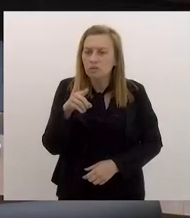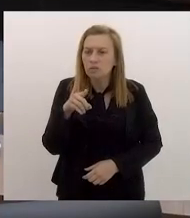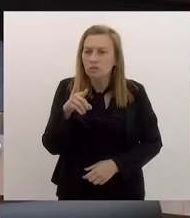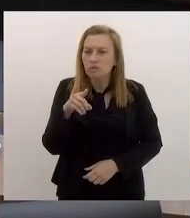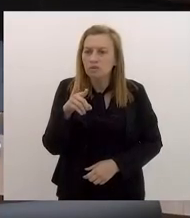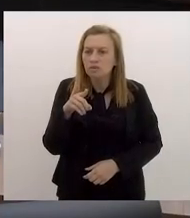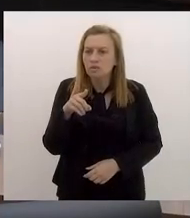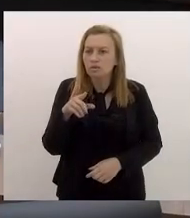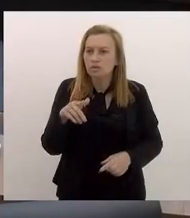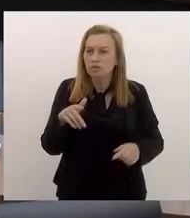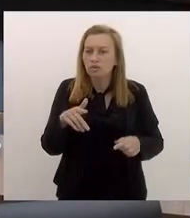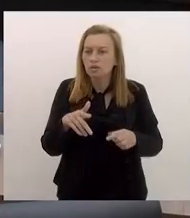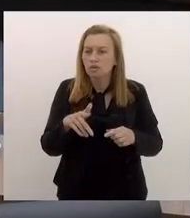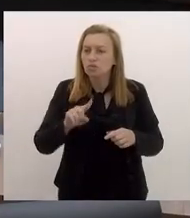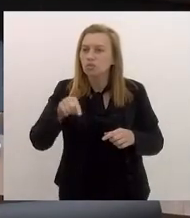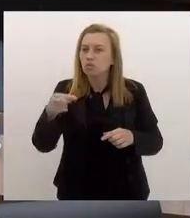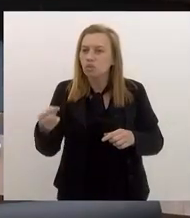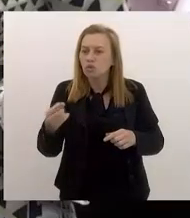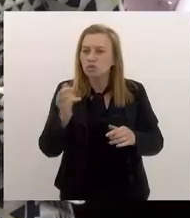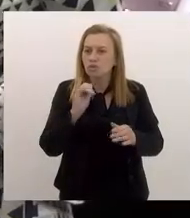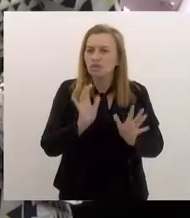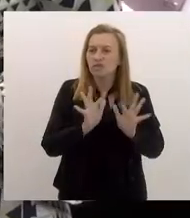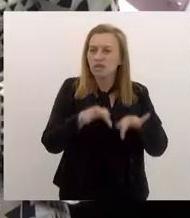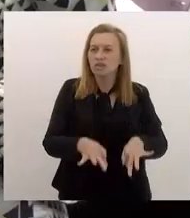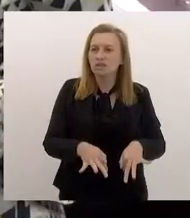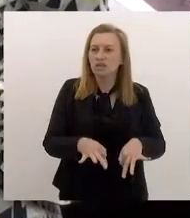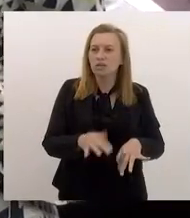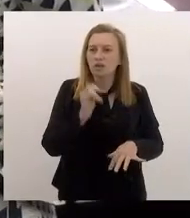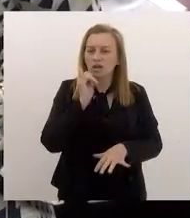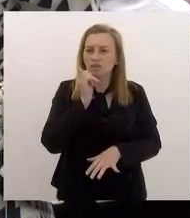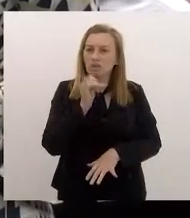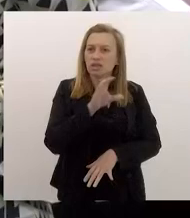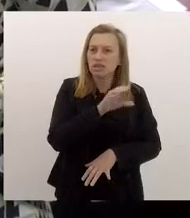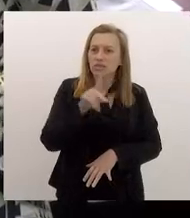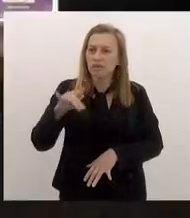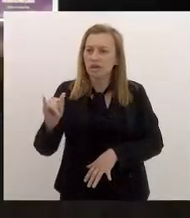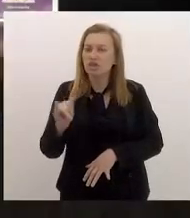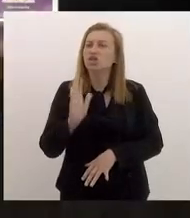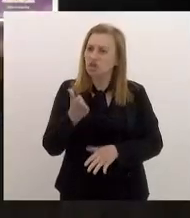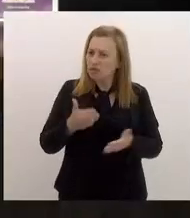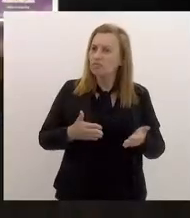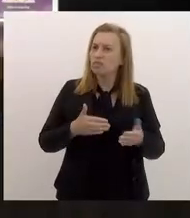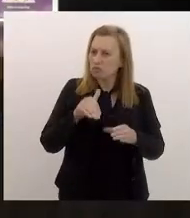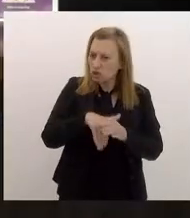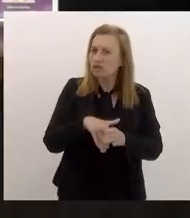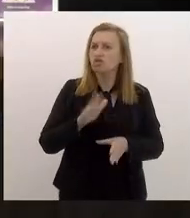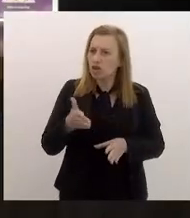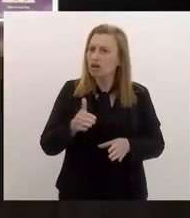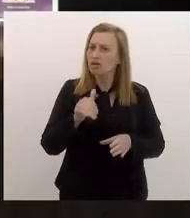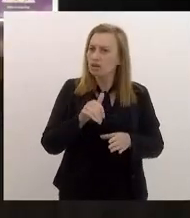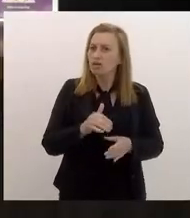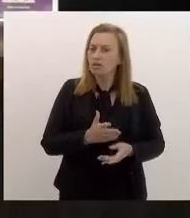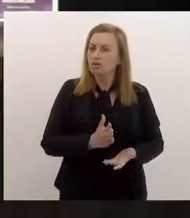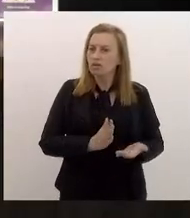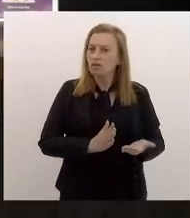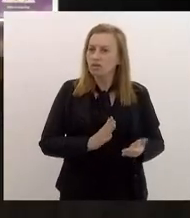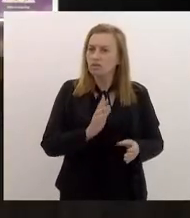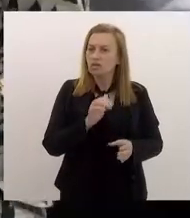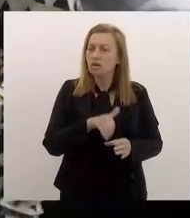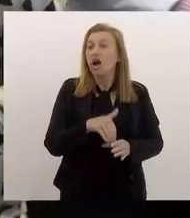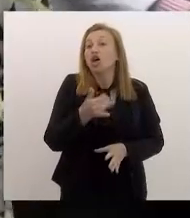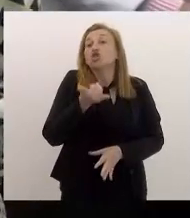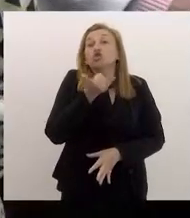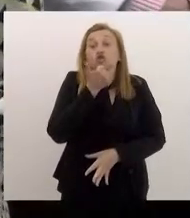a interrupção do prazo para a gente fechar o relatório da CPI. Está na pauta. Já foi votado. Ah, foi? Já. Então,